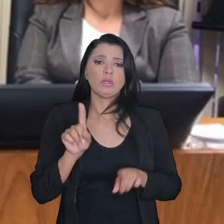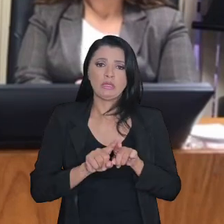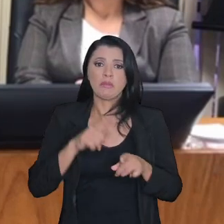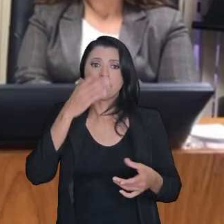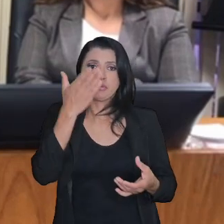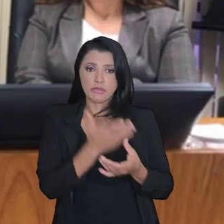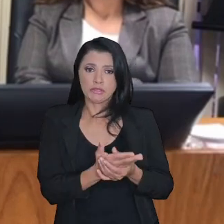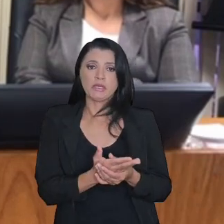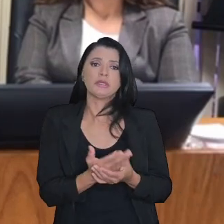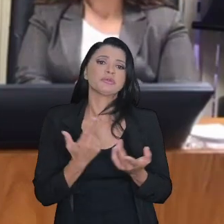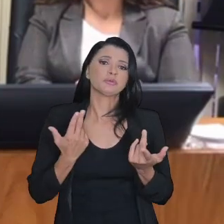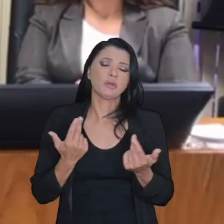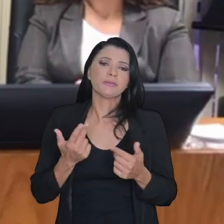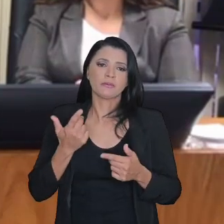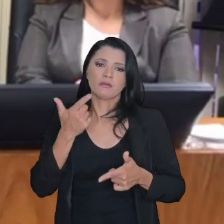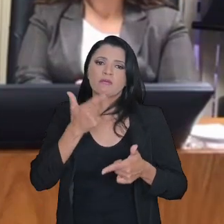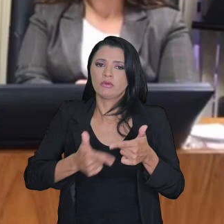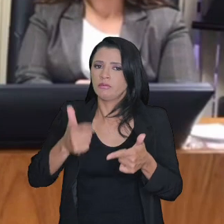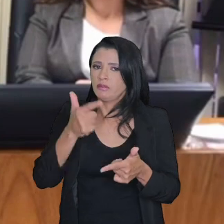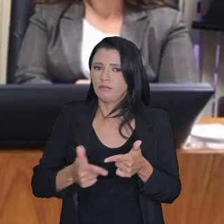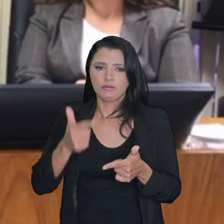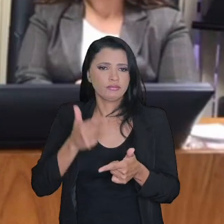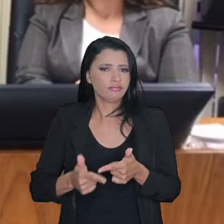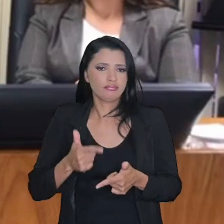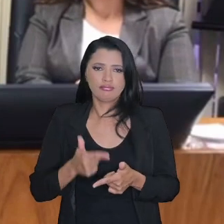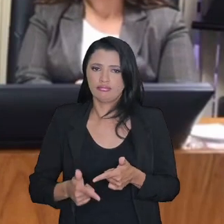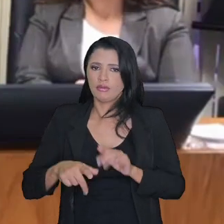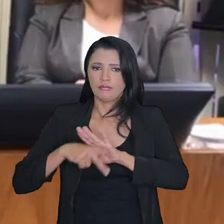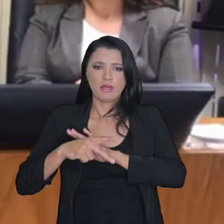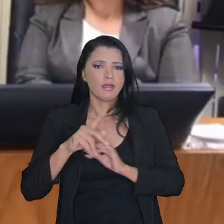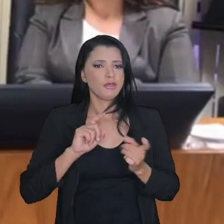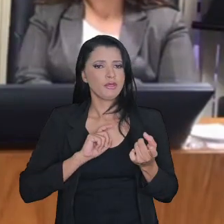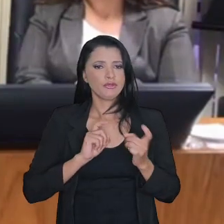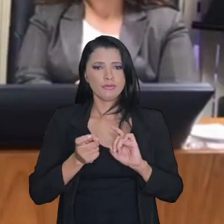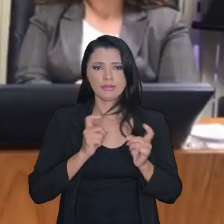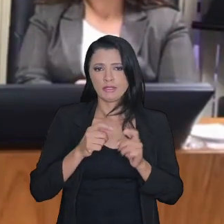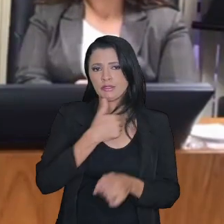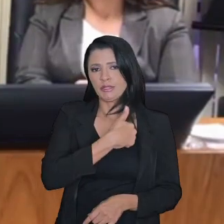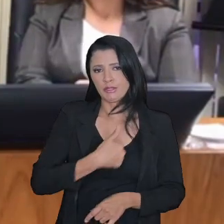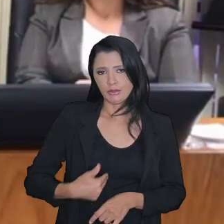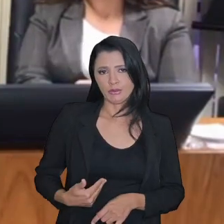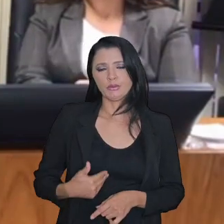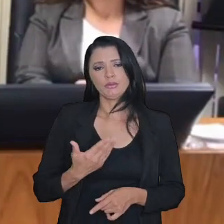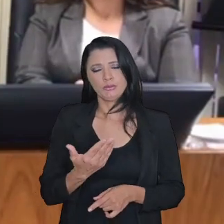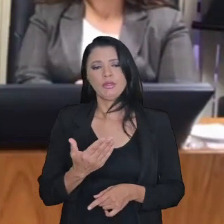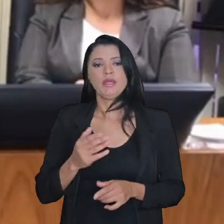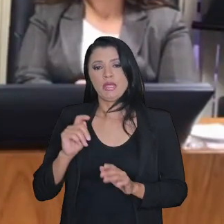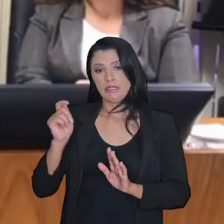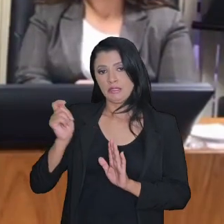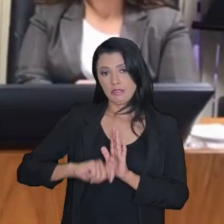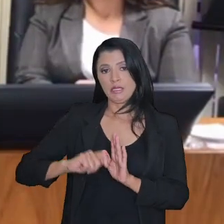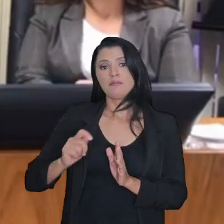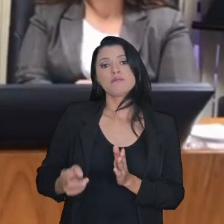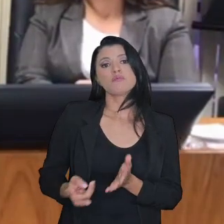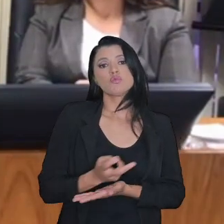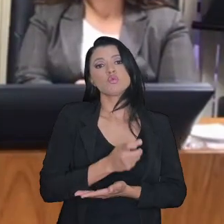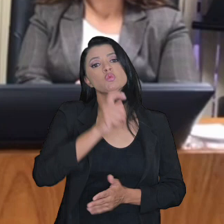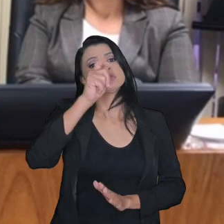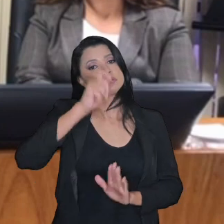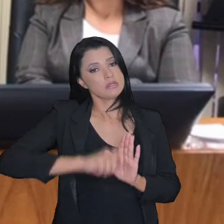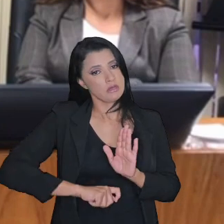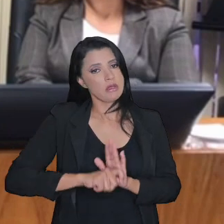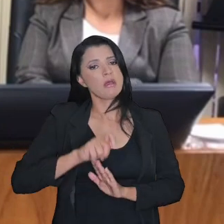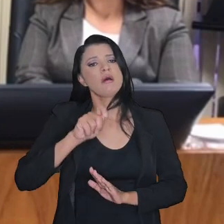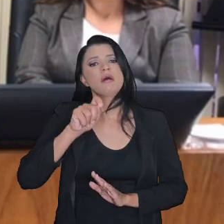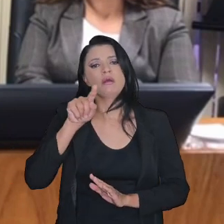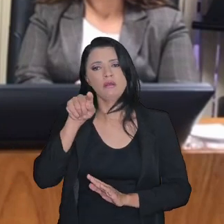problemas, problemas para a administração pública, no caso da administração tributária, realmente, o estoque de processos